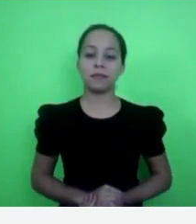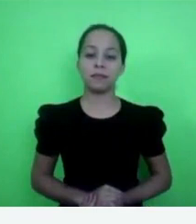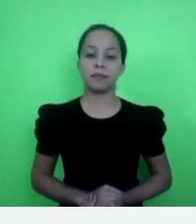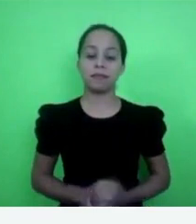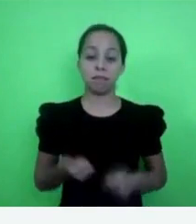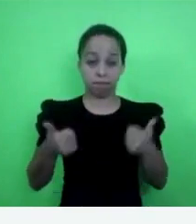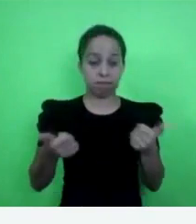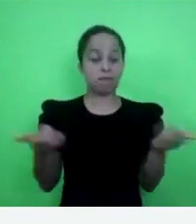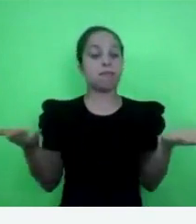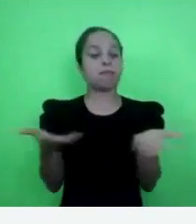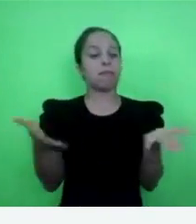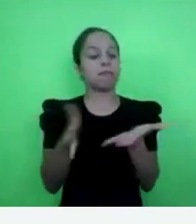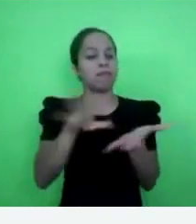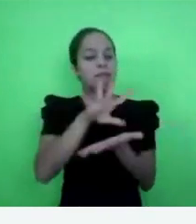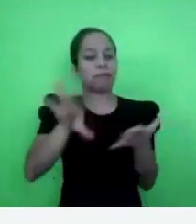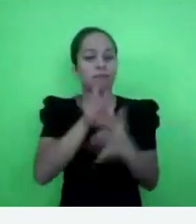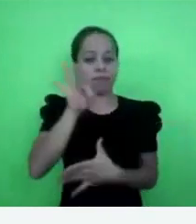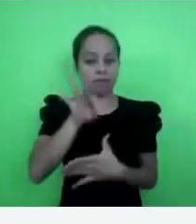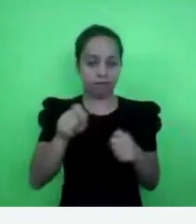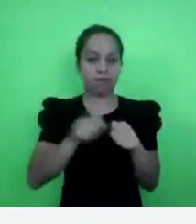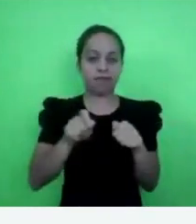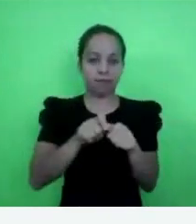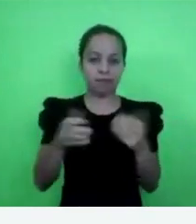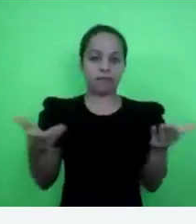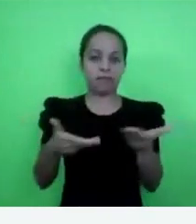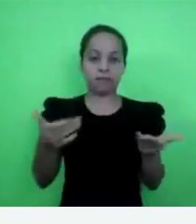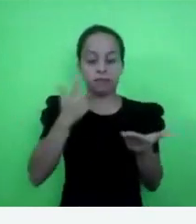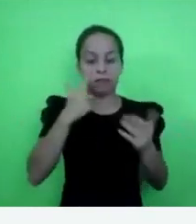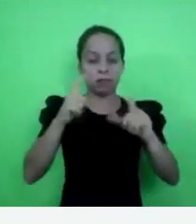Bom, então vamos à realização do sorteio.